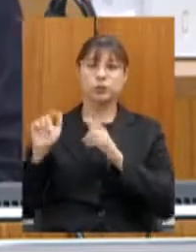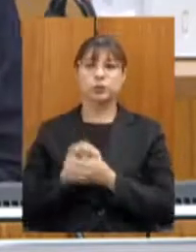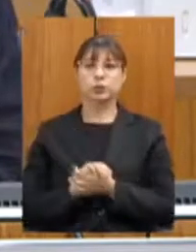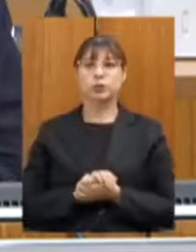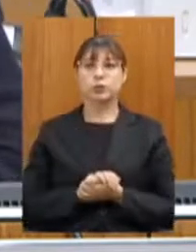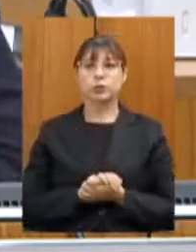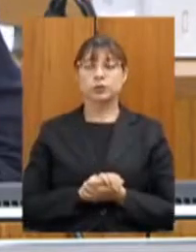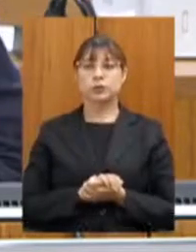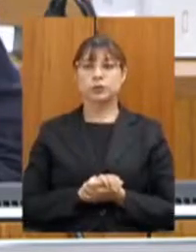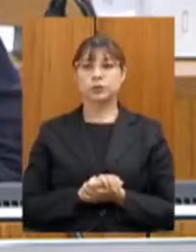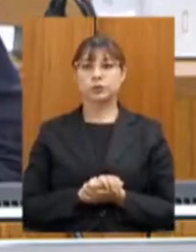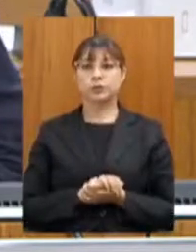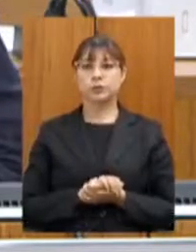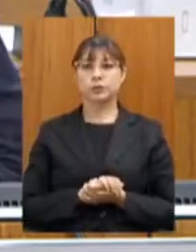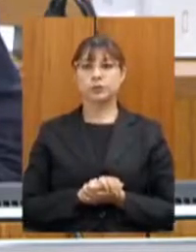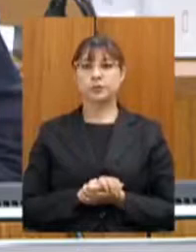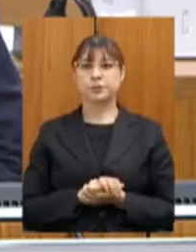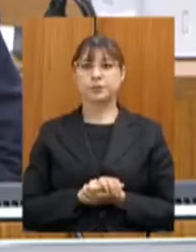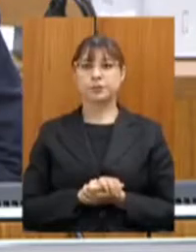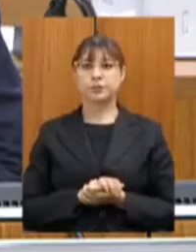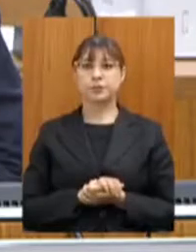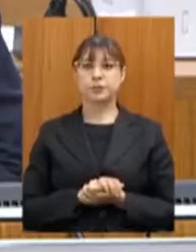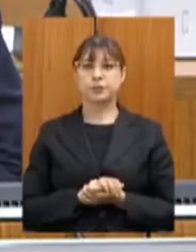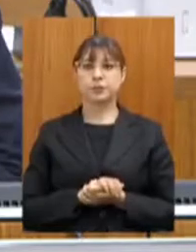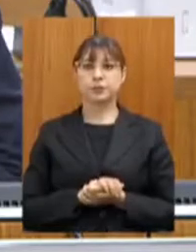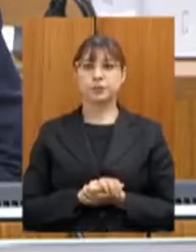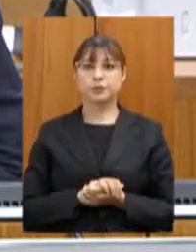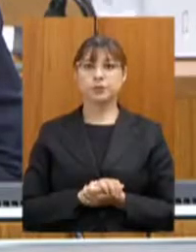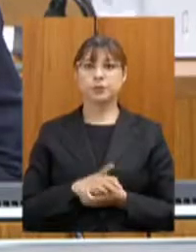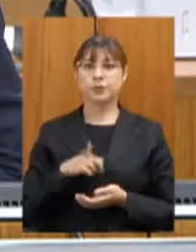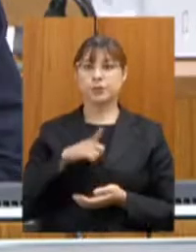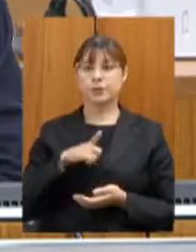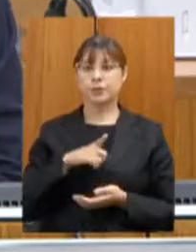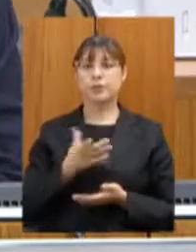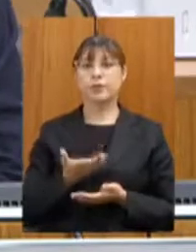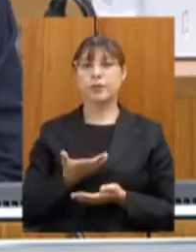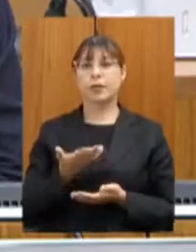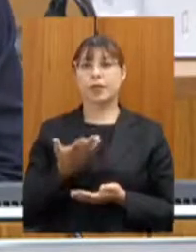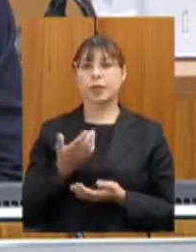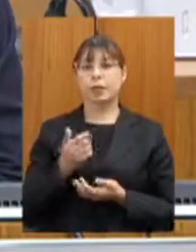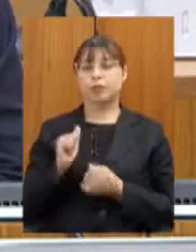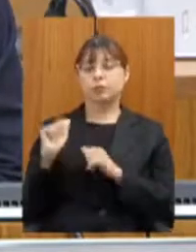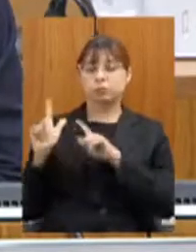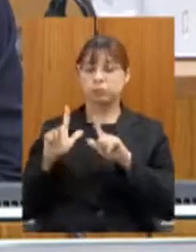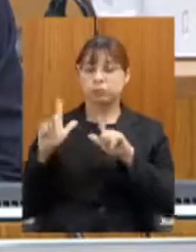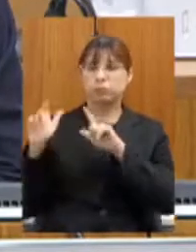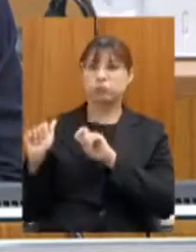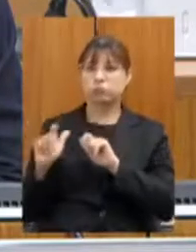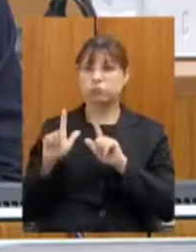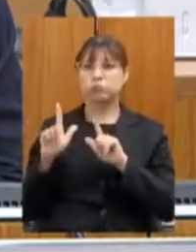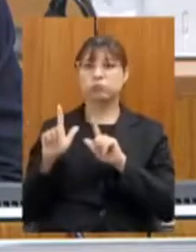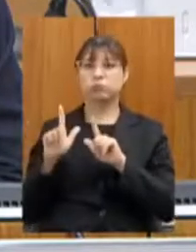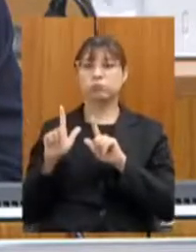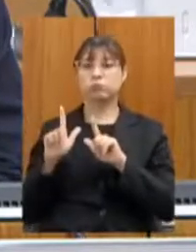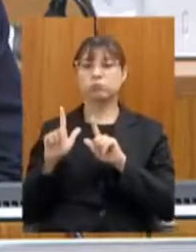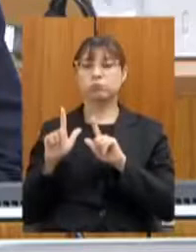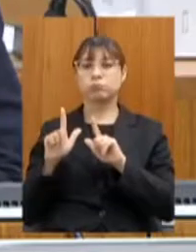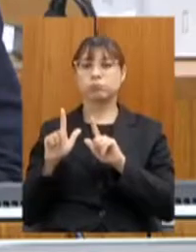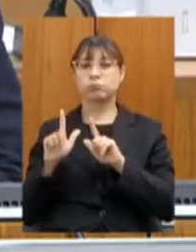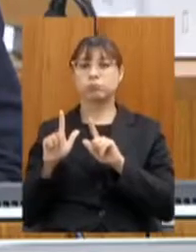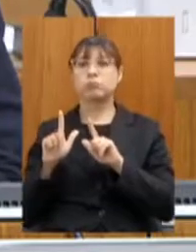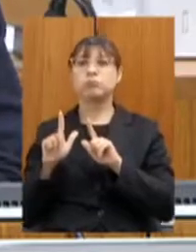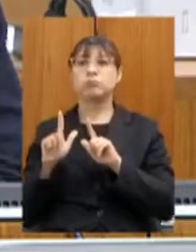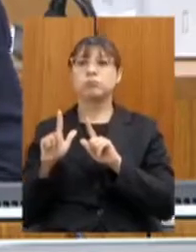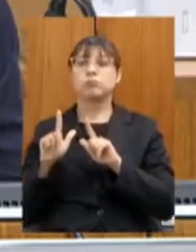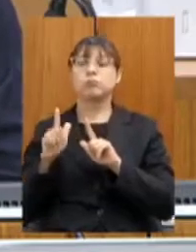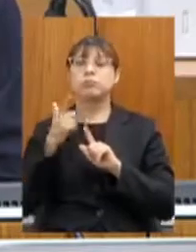iniciar a apresentação, eu reservei aqui alguns slides, para fazer uma prestação de contas do